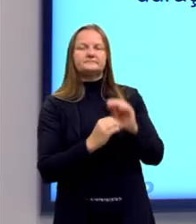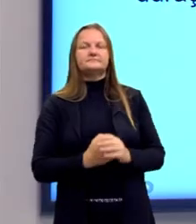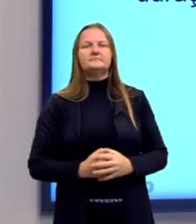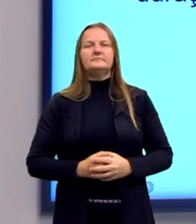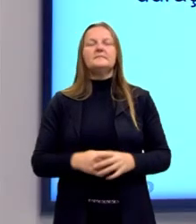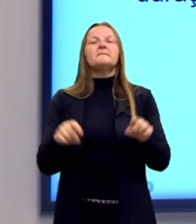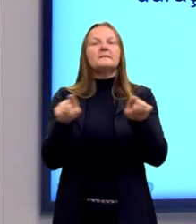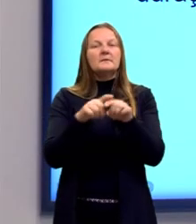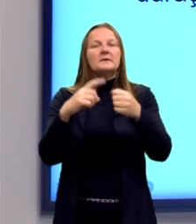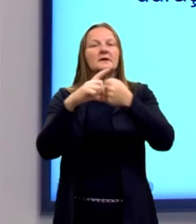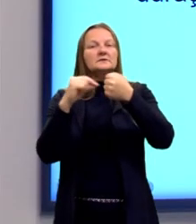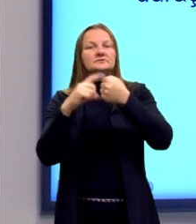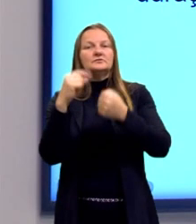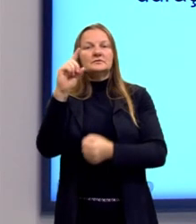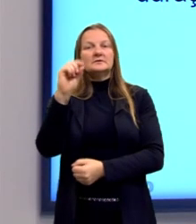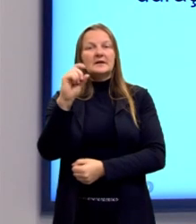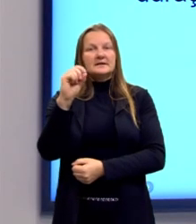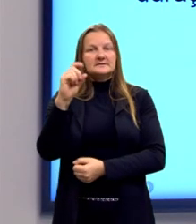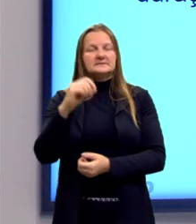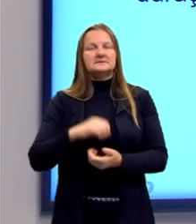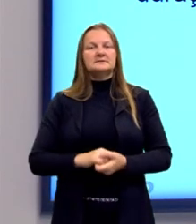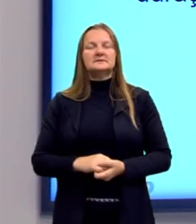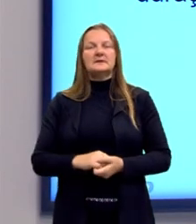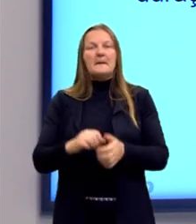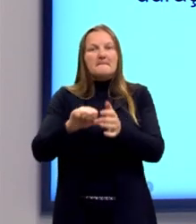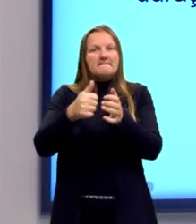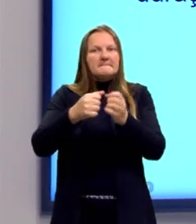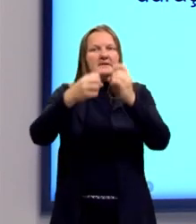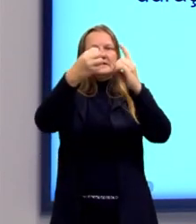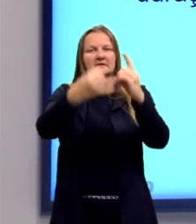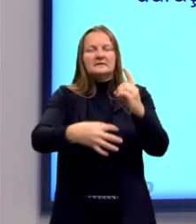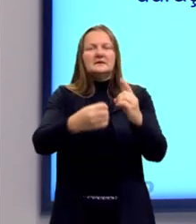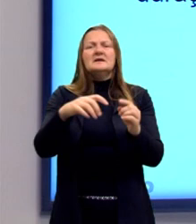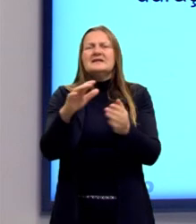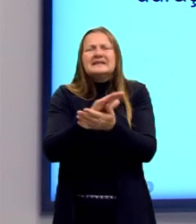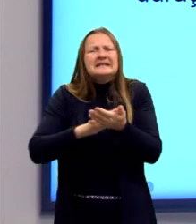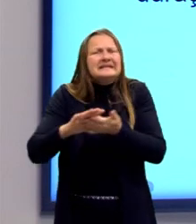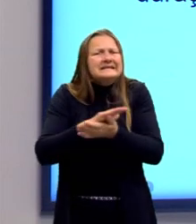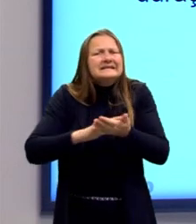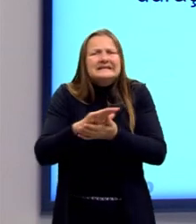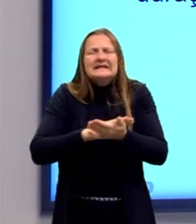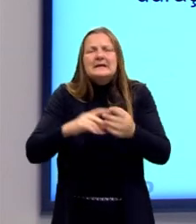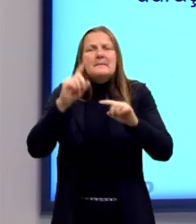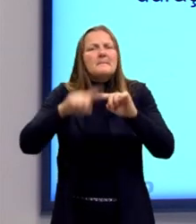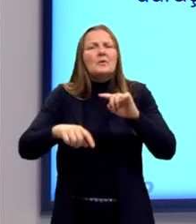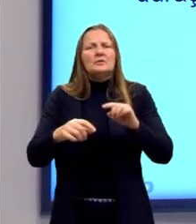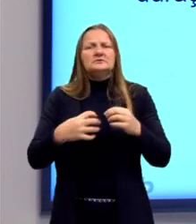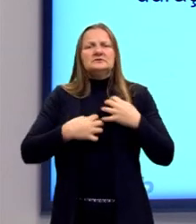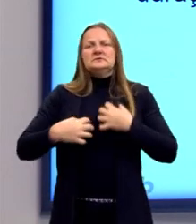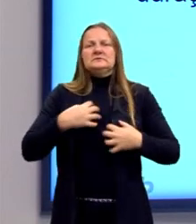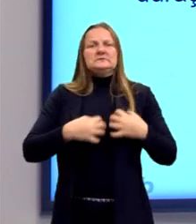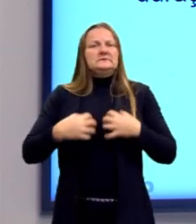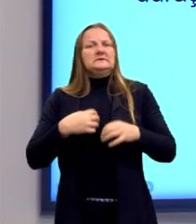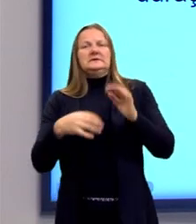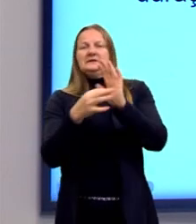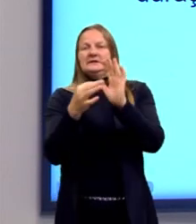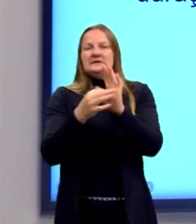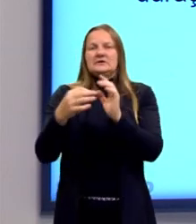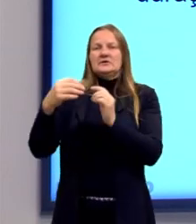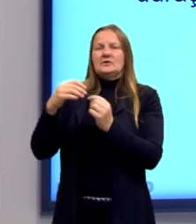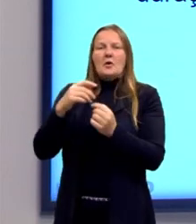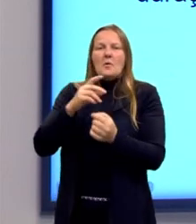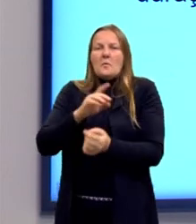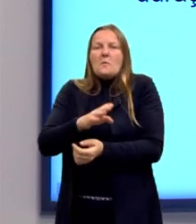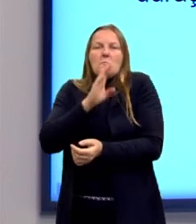Outro artigo, artigo 10º, ainda dessa primeira declaração. Então, pode ser inquietado pelas suas opiniões, incluindo